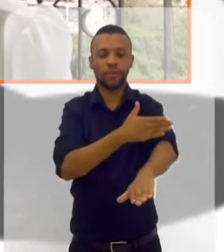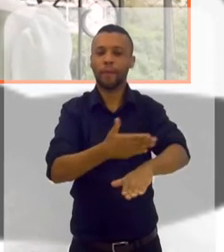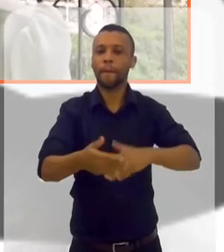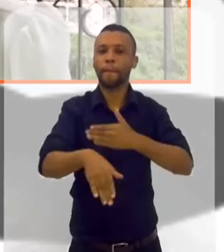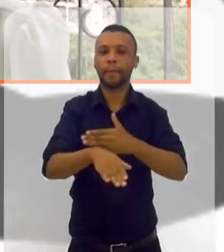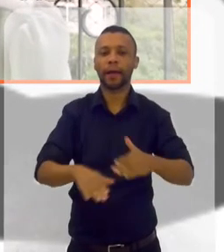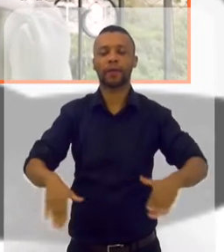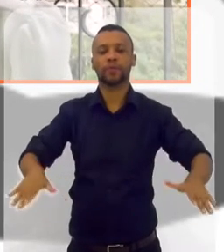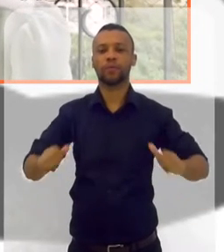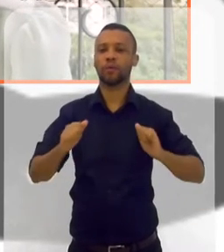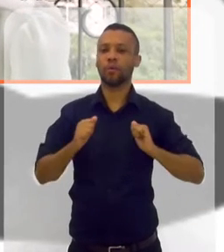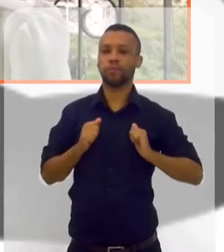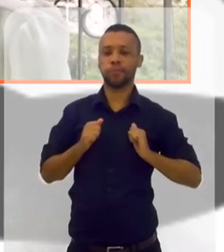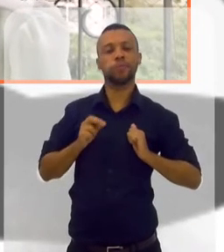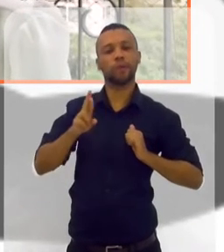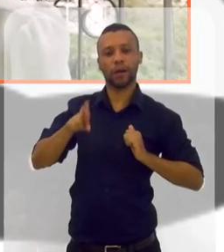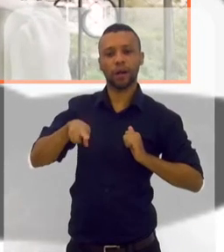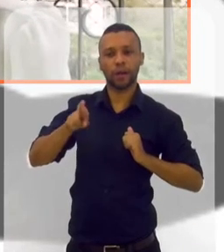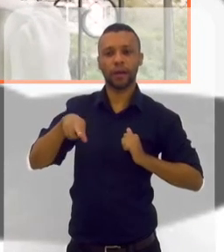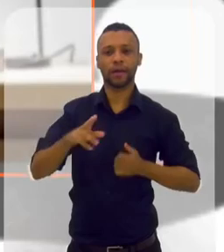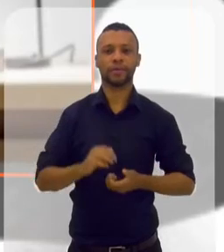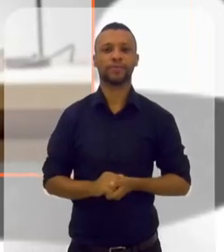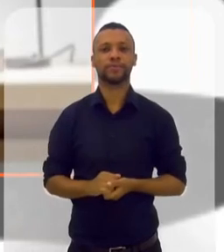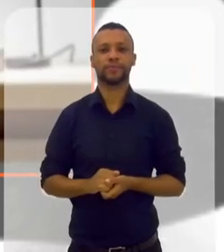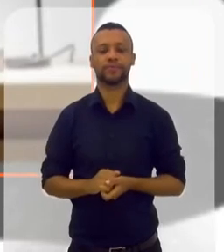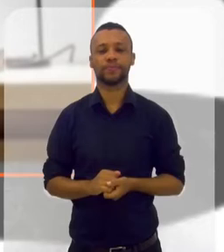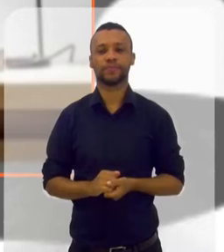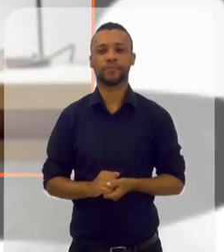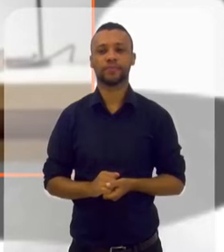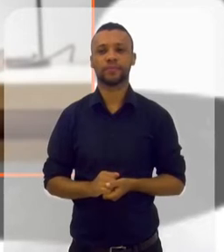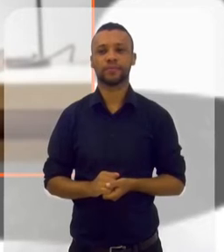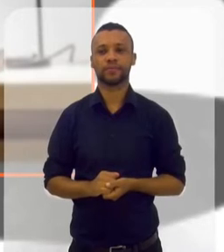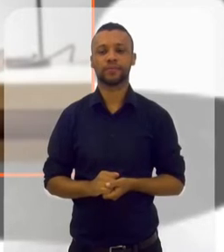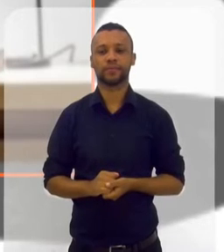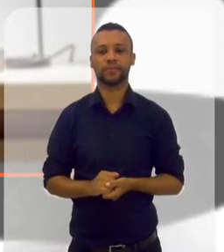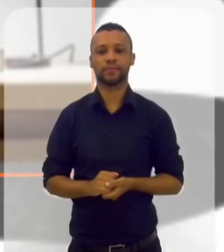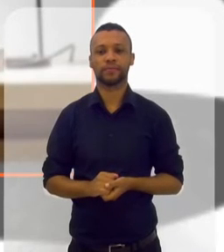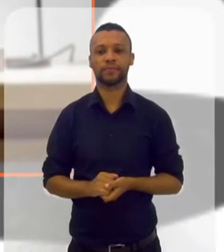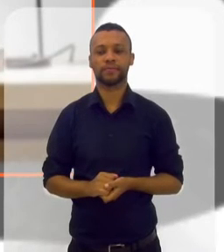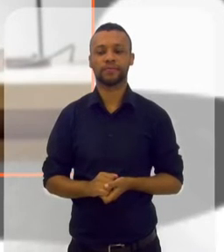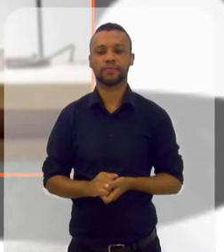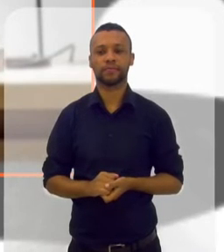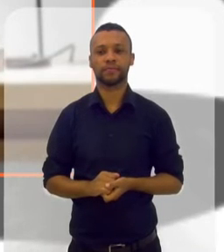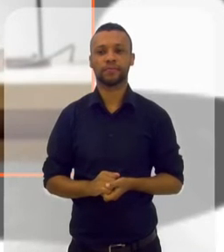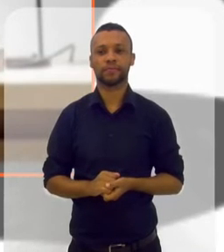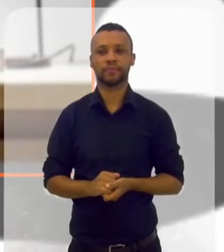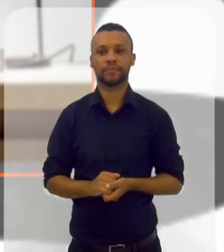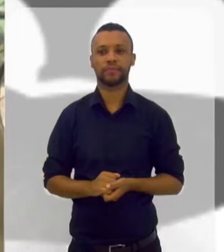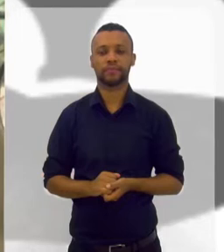braços. O som tá muito alto, tá bom? Tá bom. Tá ótimo. Então tá bom.